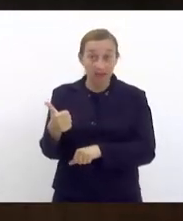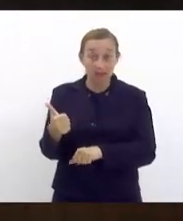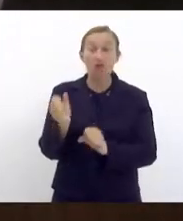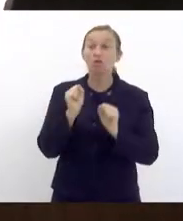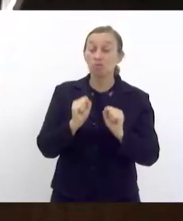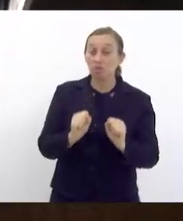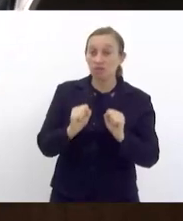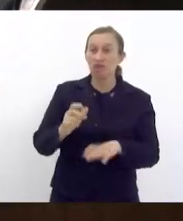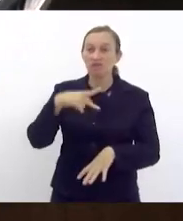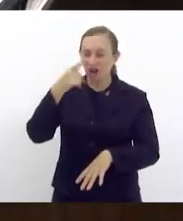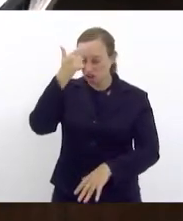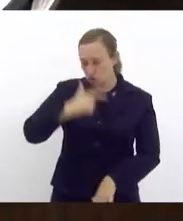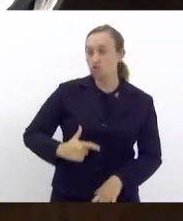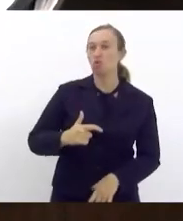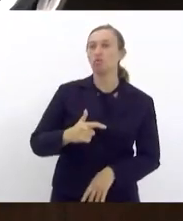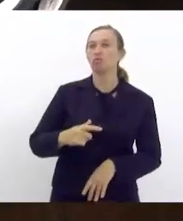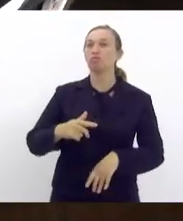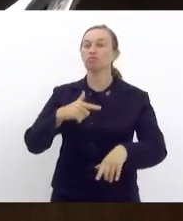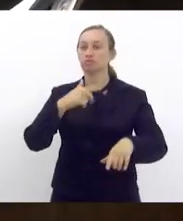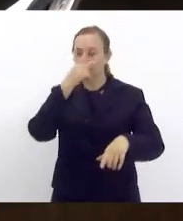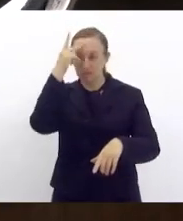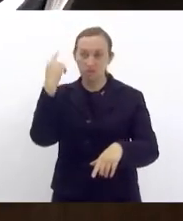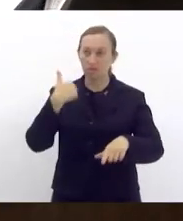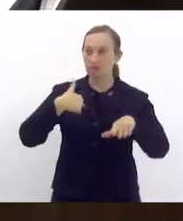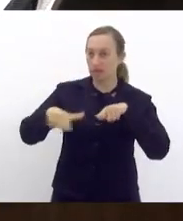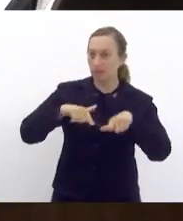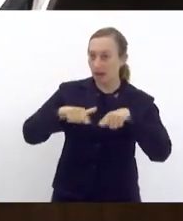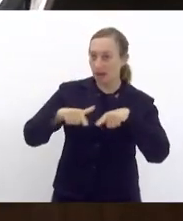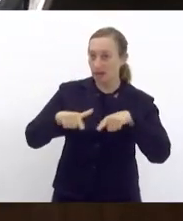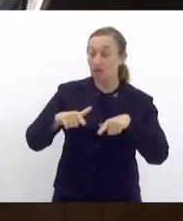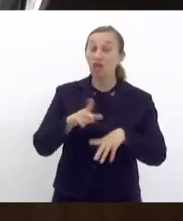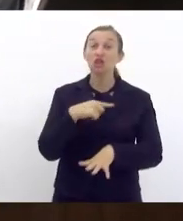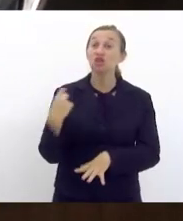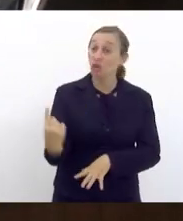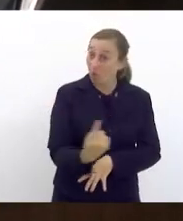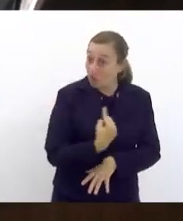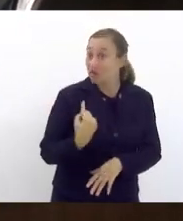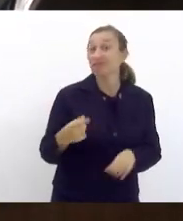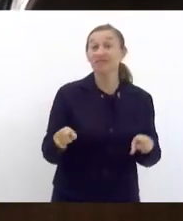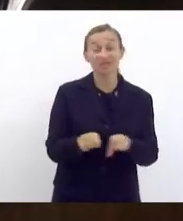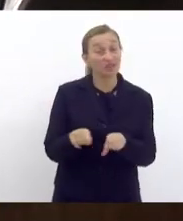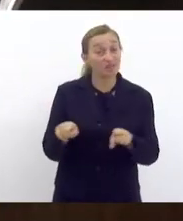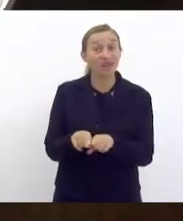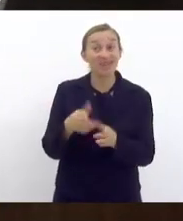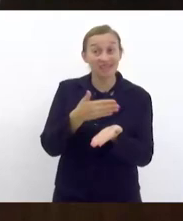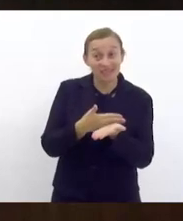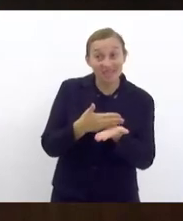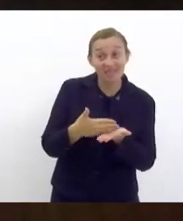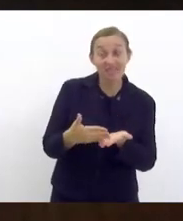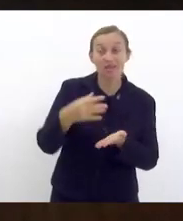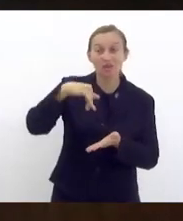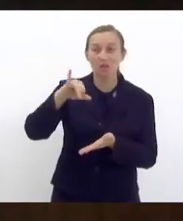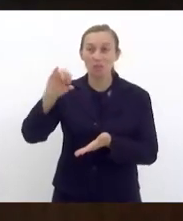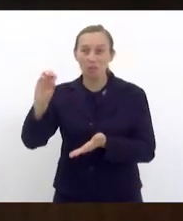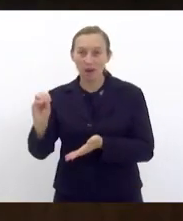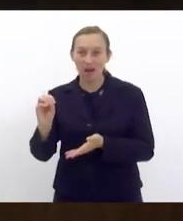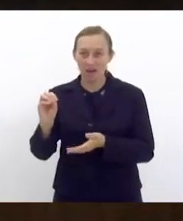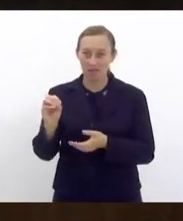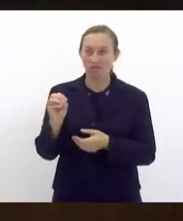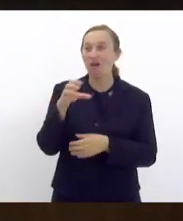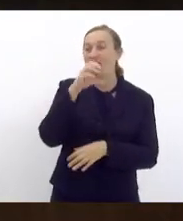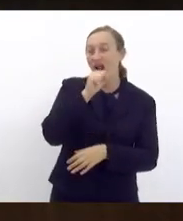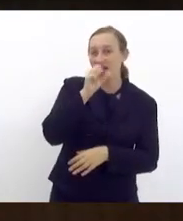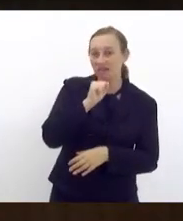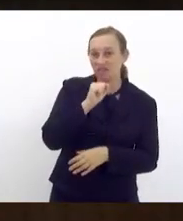poder dizer que sou trabalhador e trabalhadora, e nós também começamos o Maio Laranja. Eu não